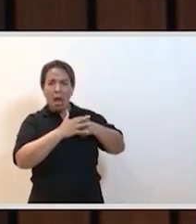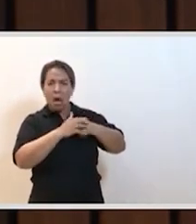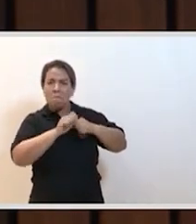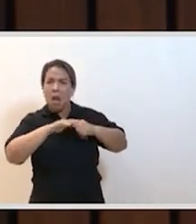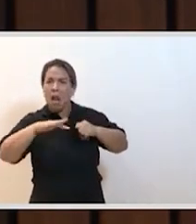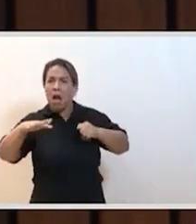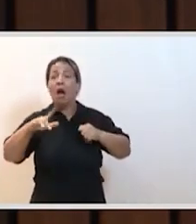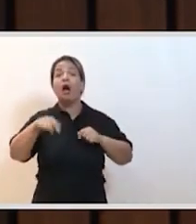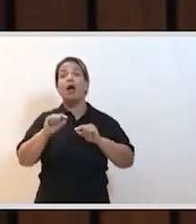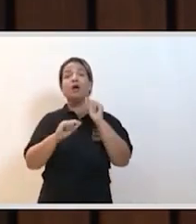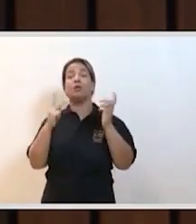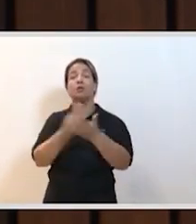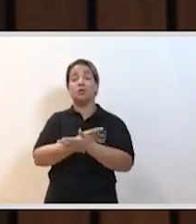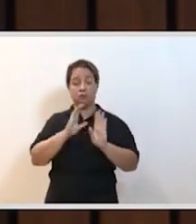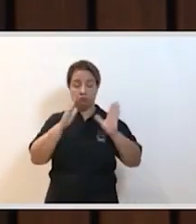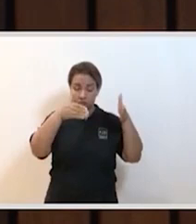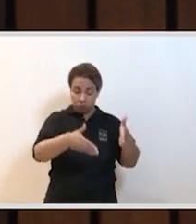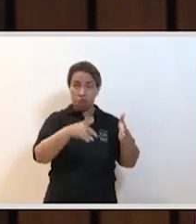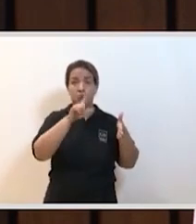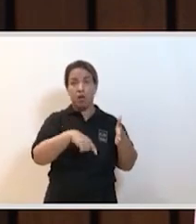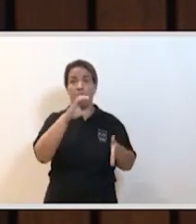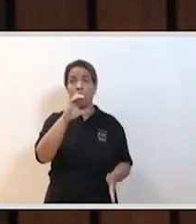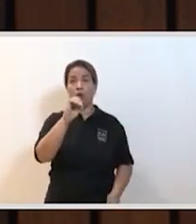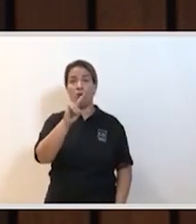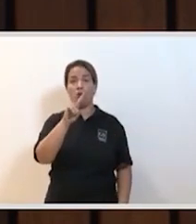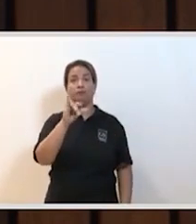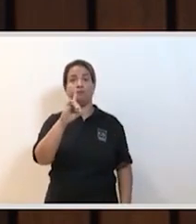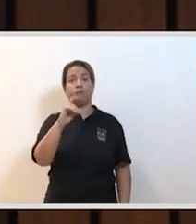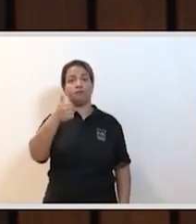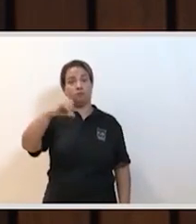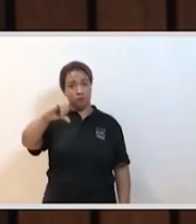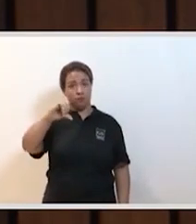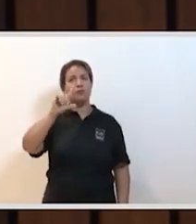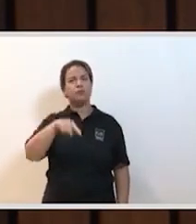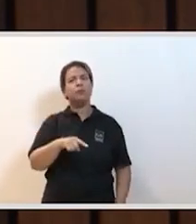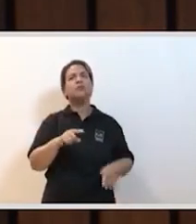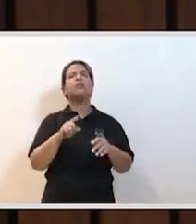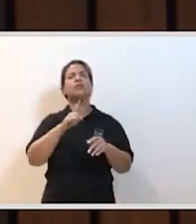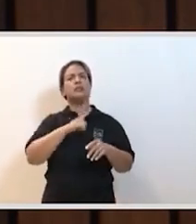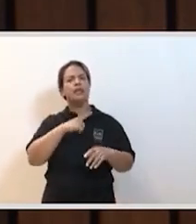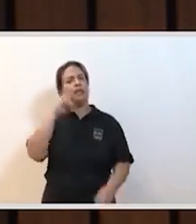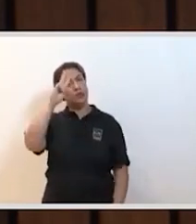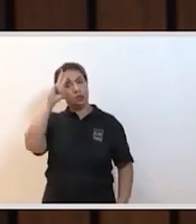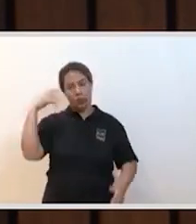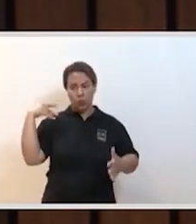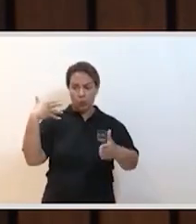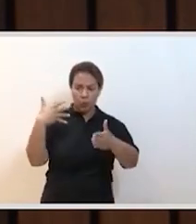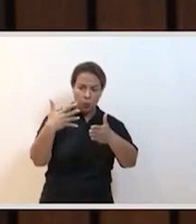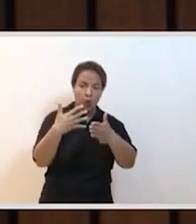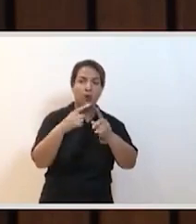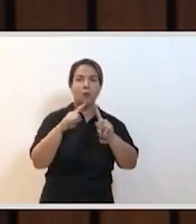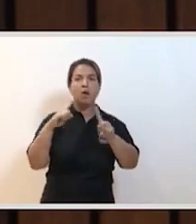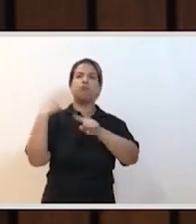pouco mais dramática, como é o caso específico aqui do Covid-19, que é uma coisa, acho que, sem precedente na nossa história, certamente na